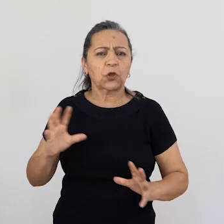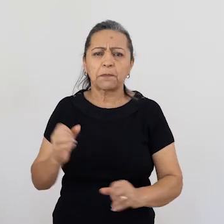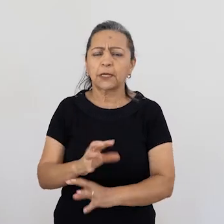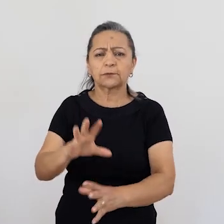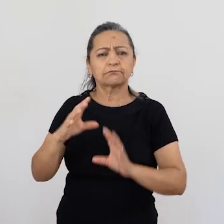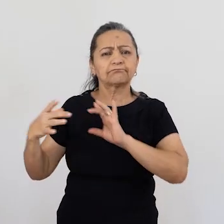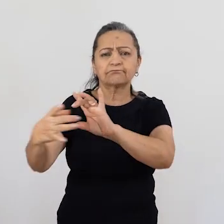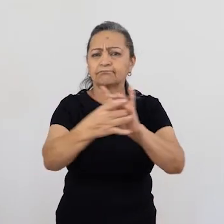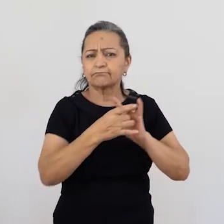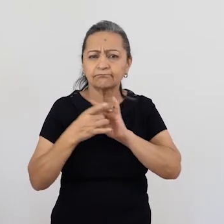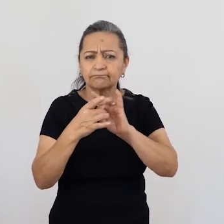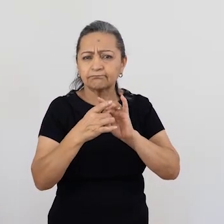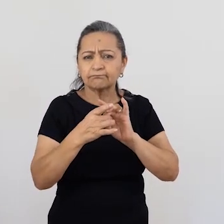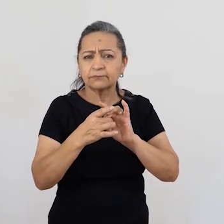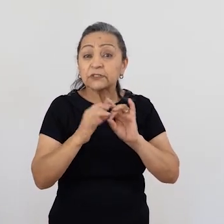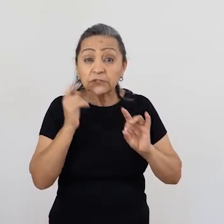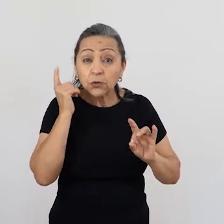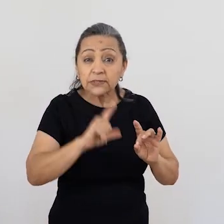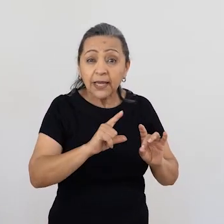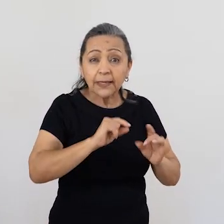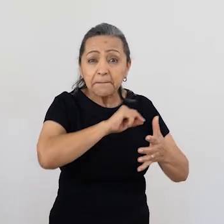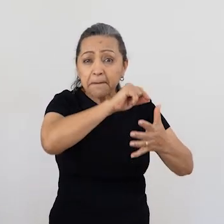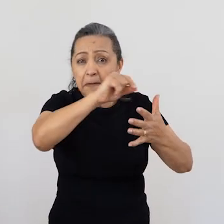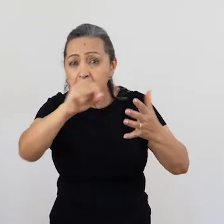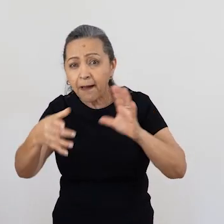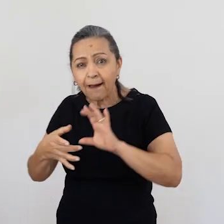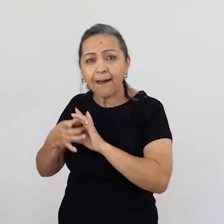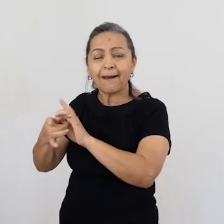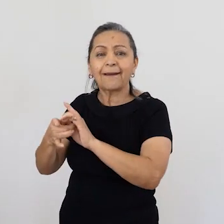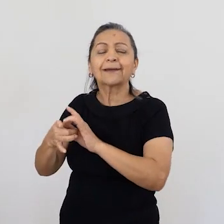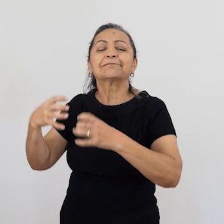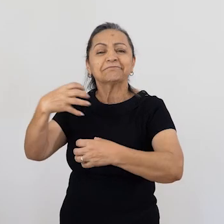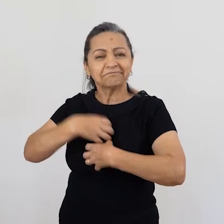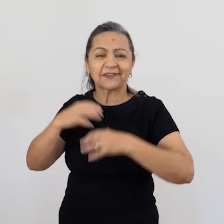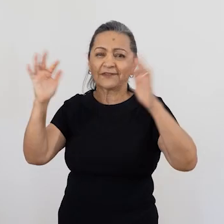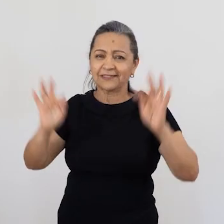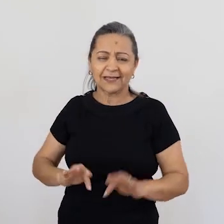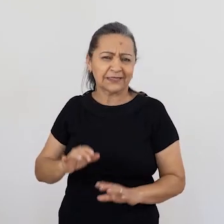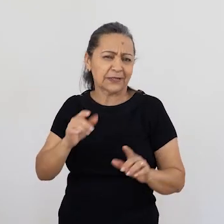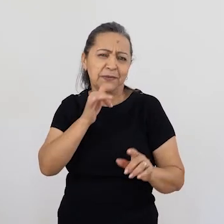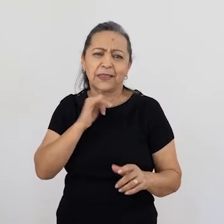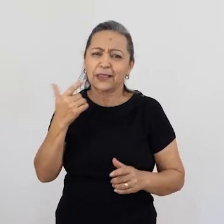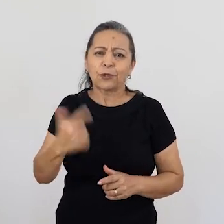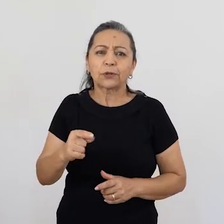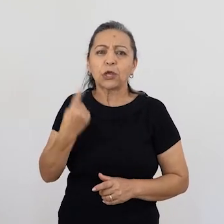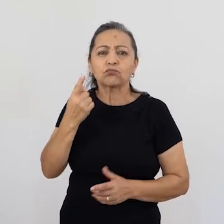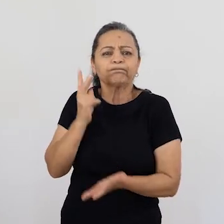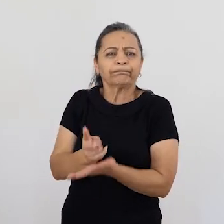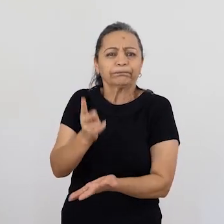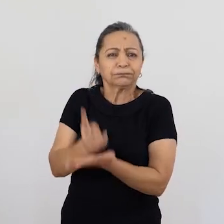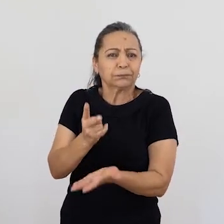você integra todos os aspectos seus, é um estado de felicidade. Como, por exemplo, não existe um estado